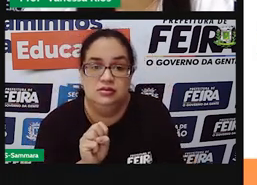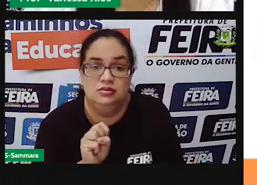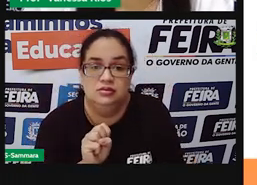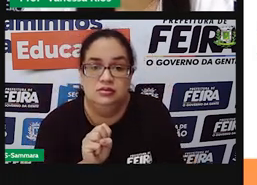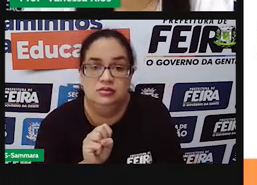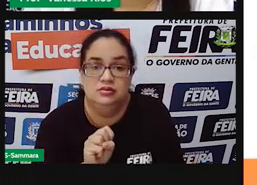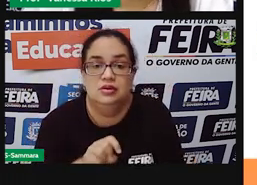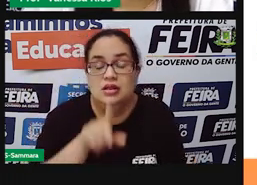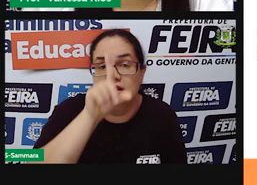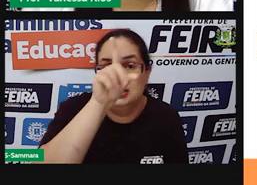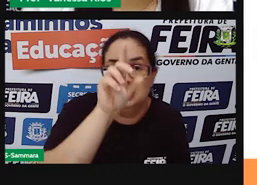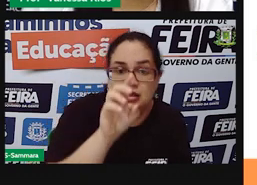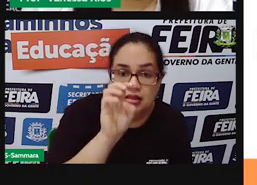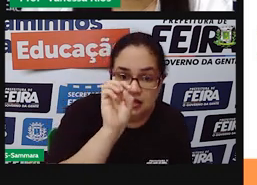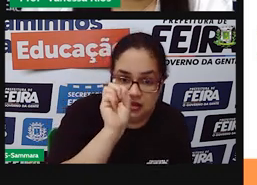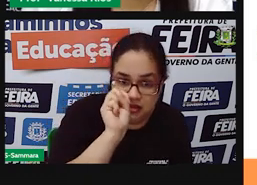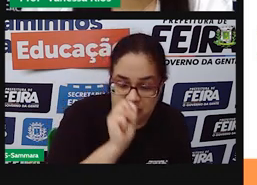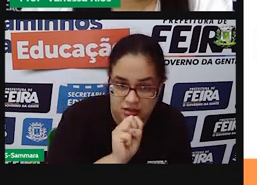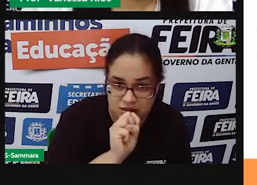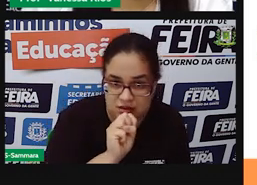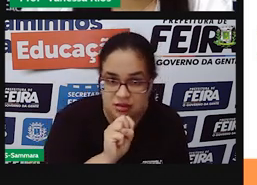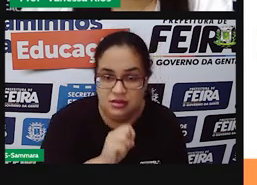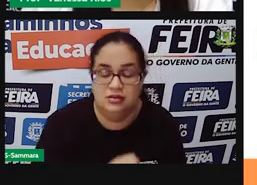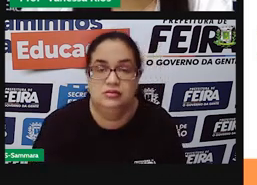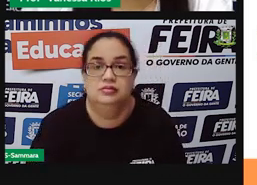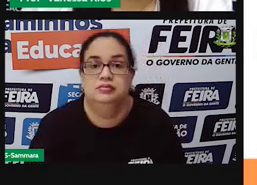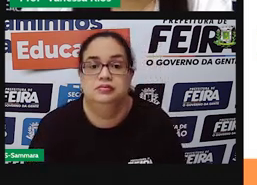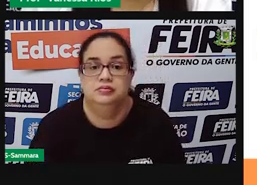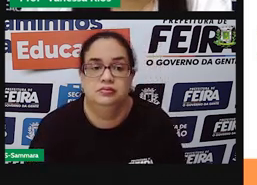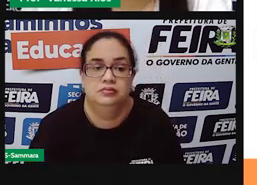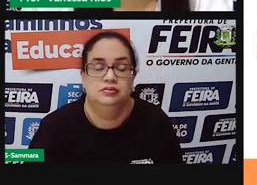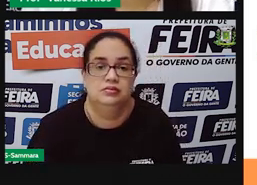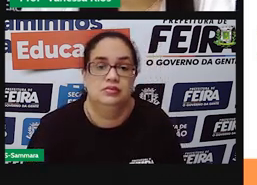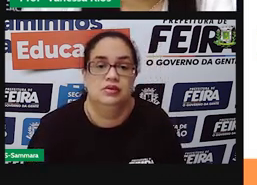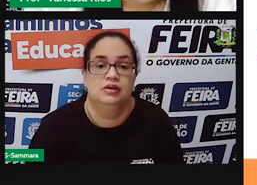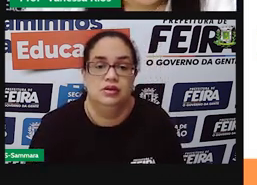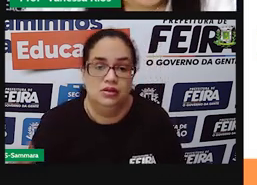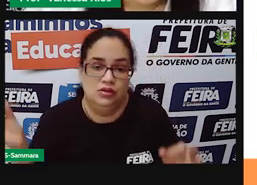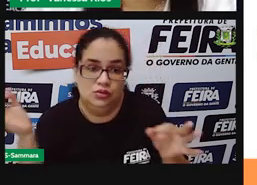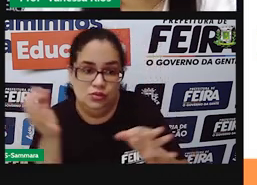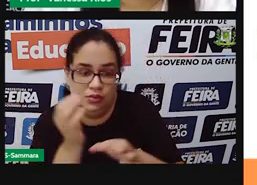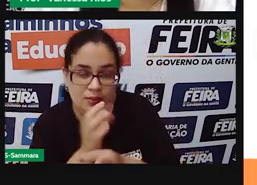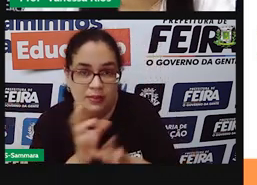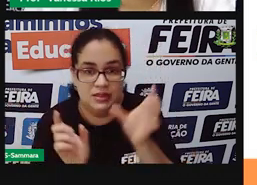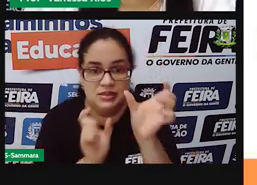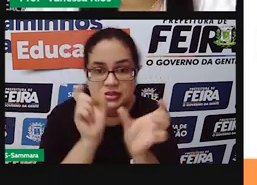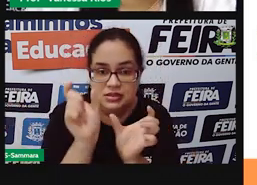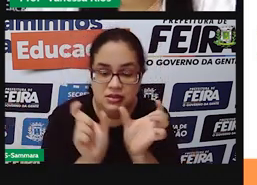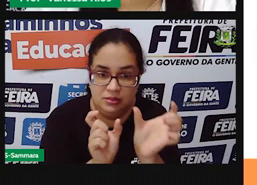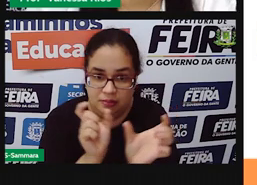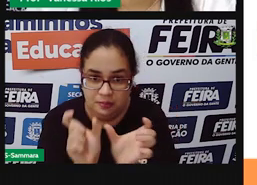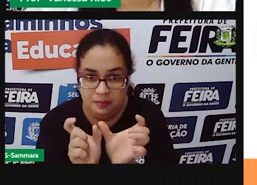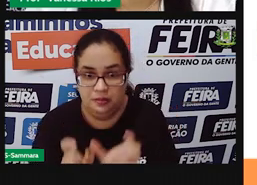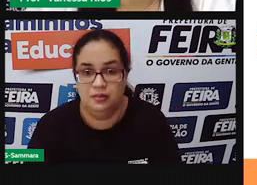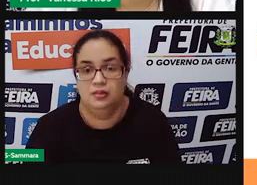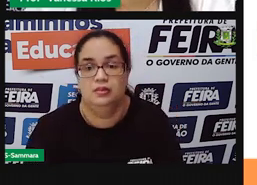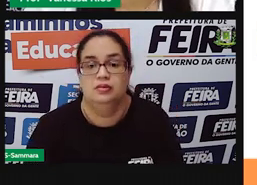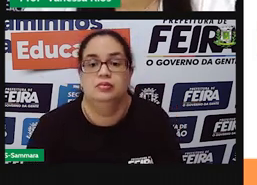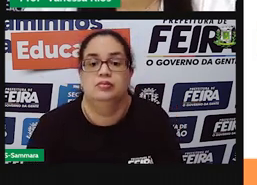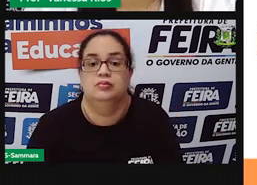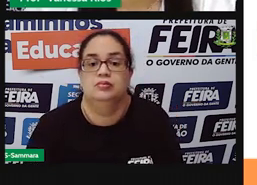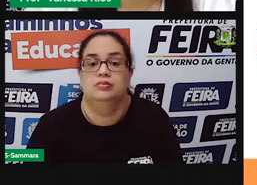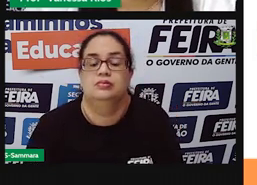identifica aí que é a última, penúltima sílaba, né? Tem duas sílabas,